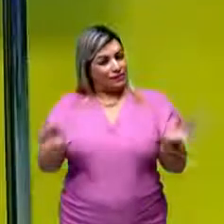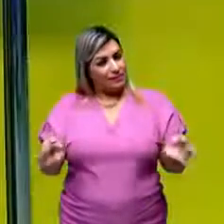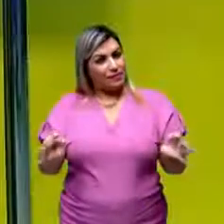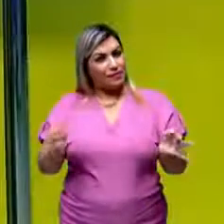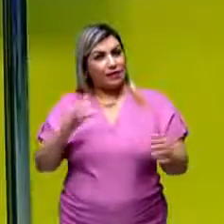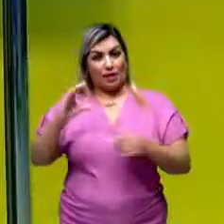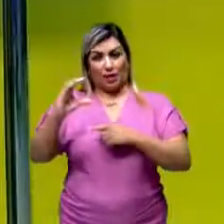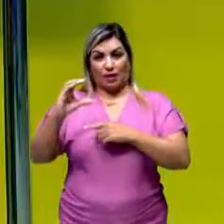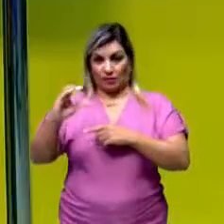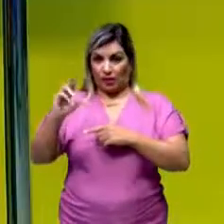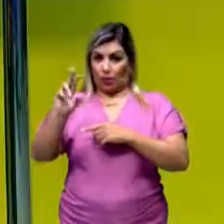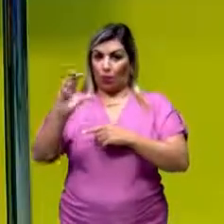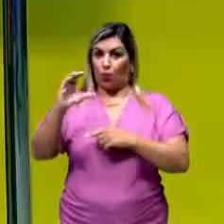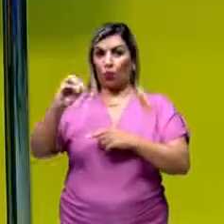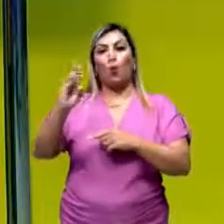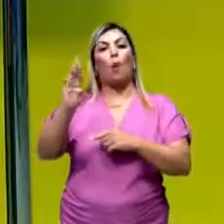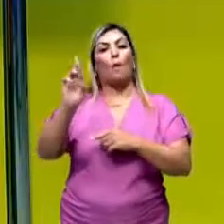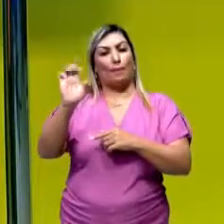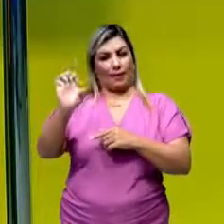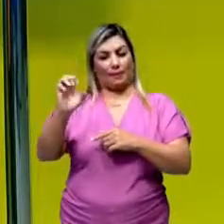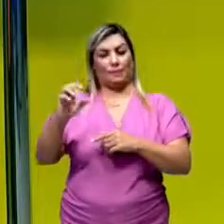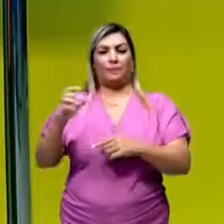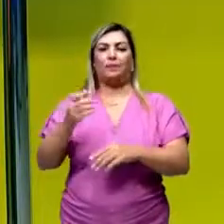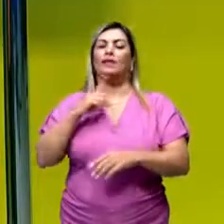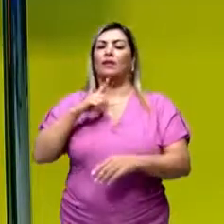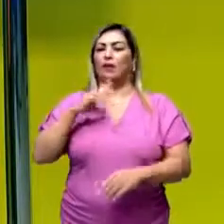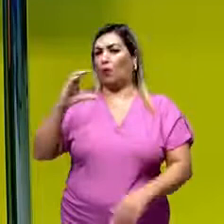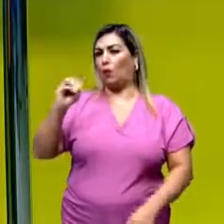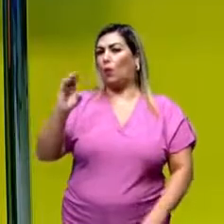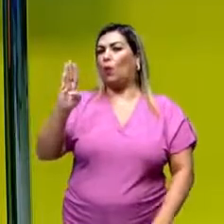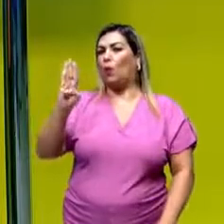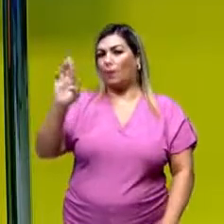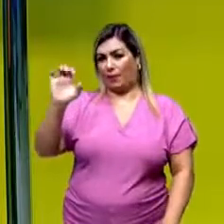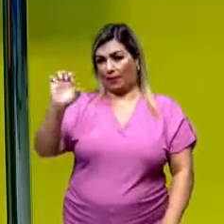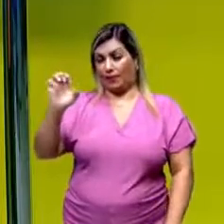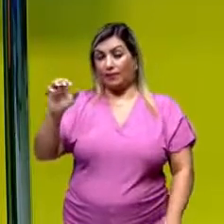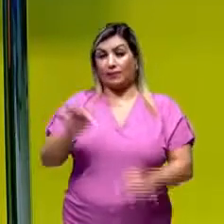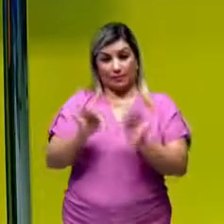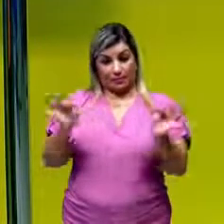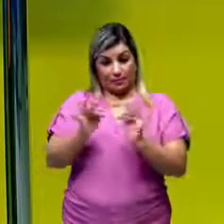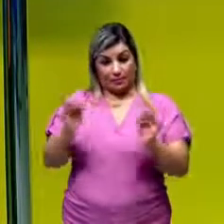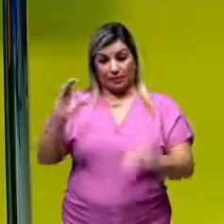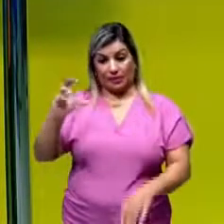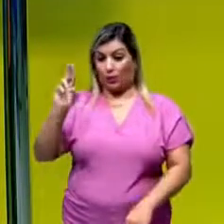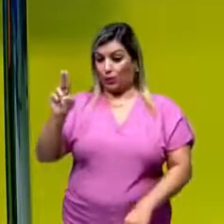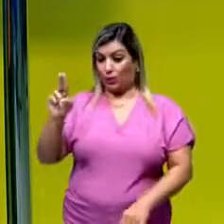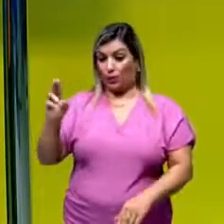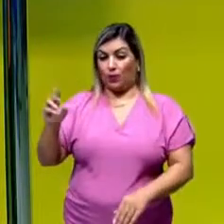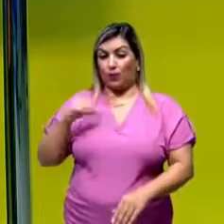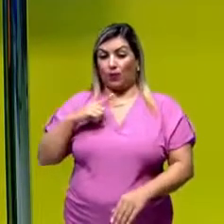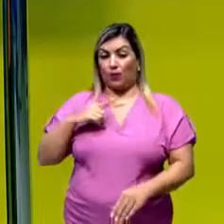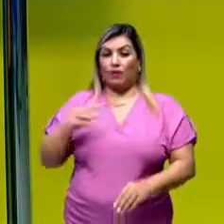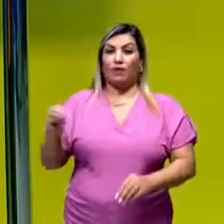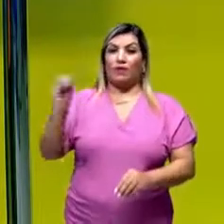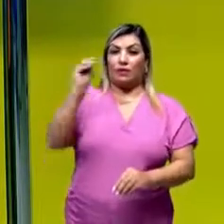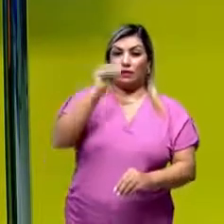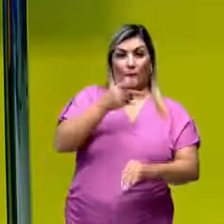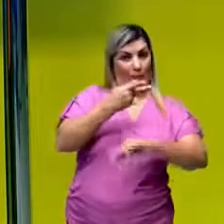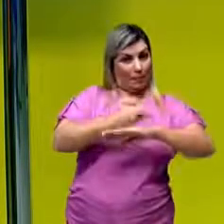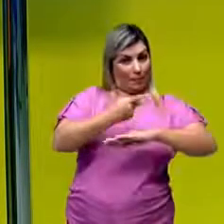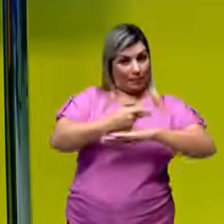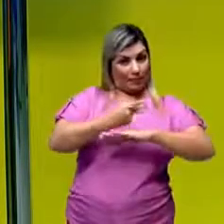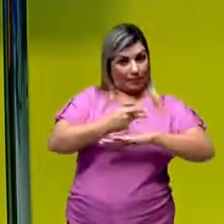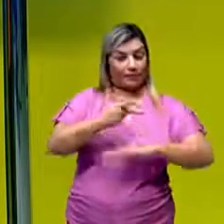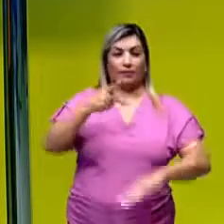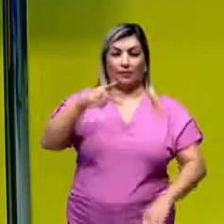era o cobre. Veja, o cobre é a substância simples. Ele vai deslocar a prata da substância